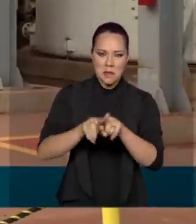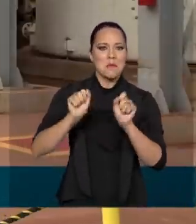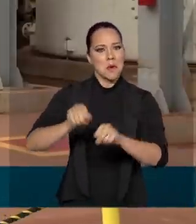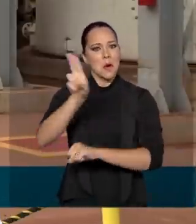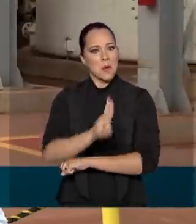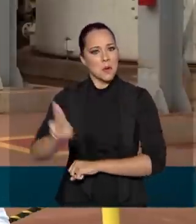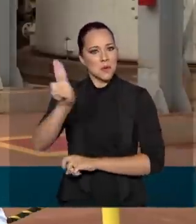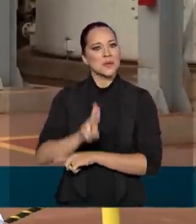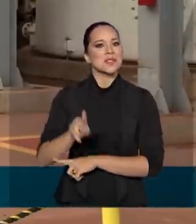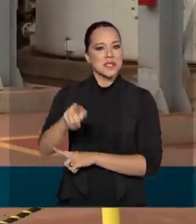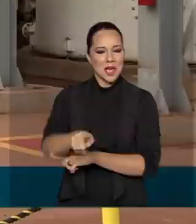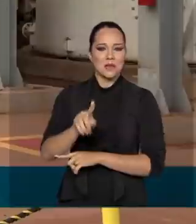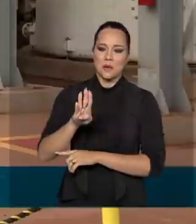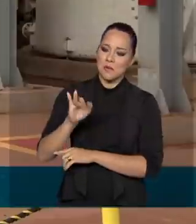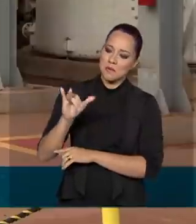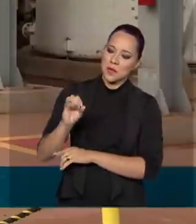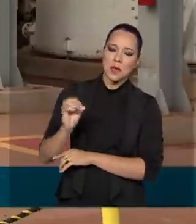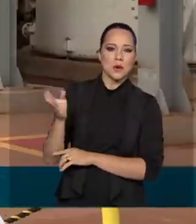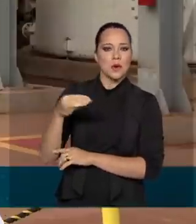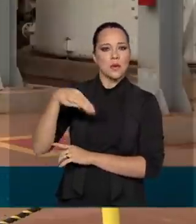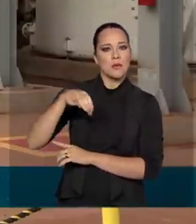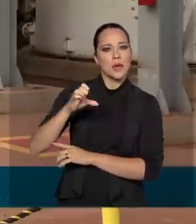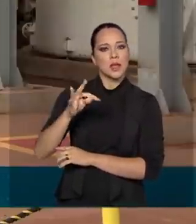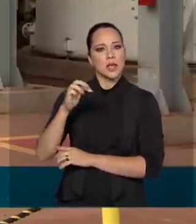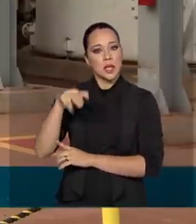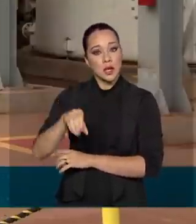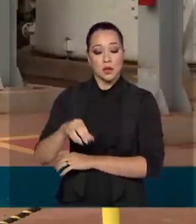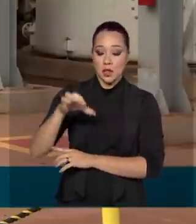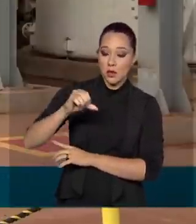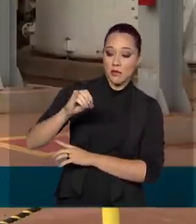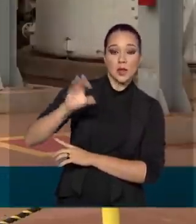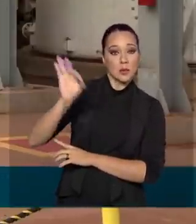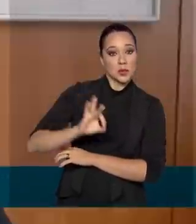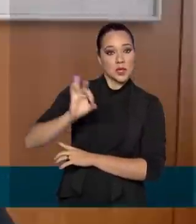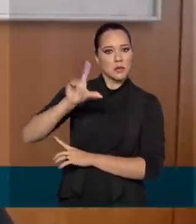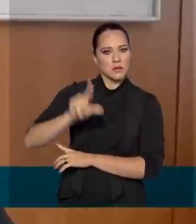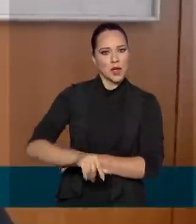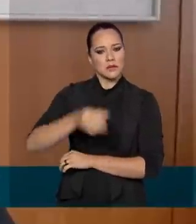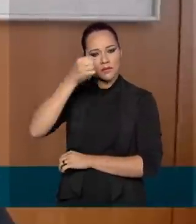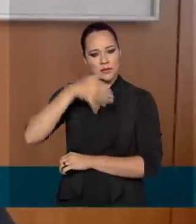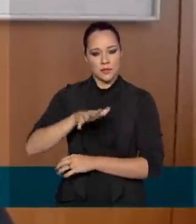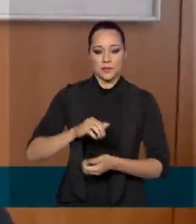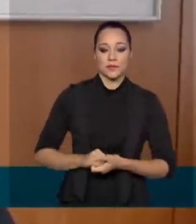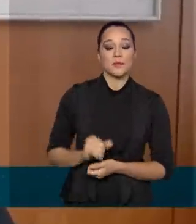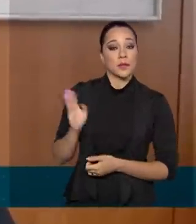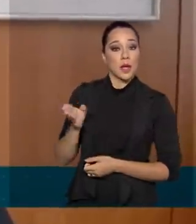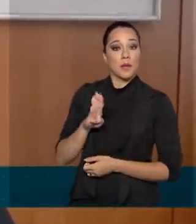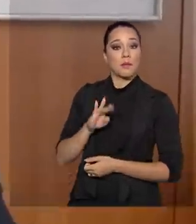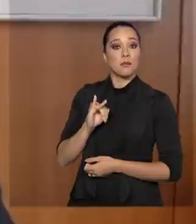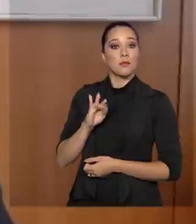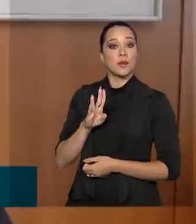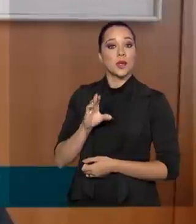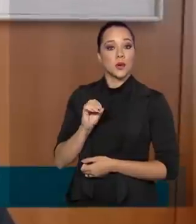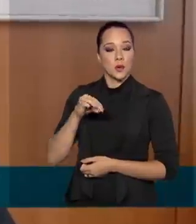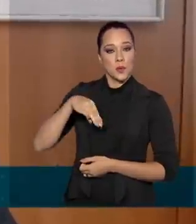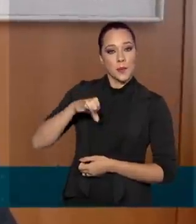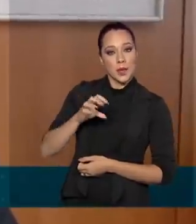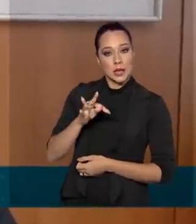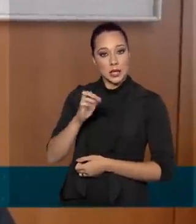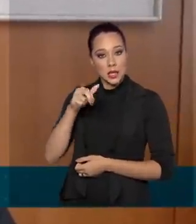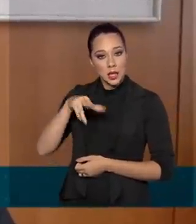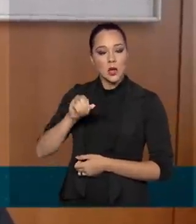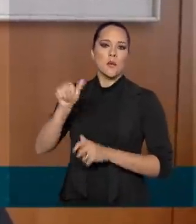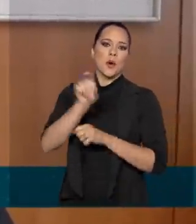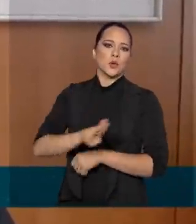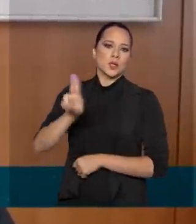usado na forma de biometano, 90% menos poluente que o diesel. Esse biometano pode ser utilizado, por exemplo,